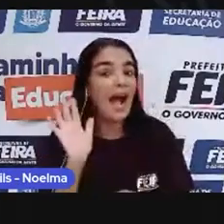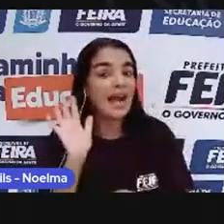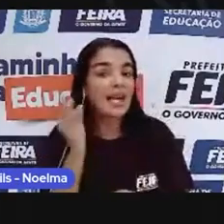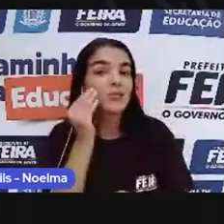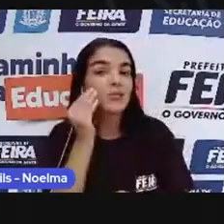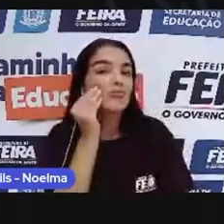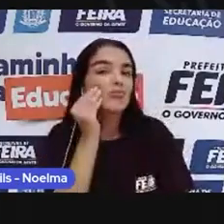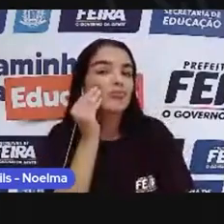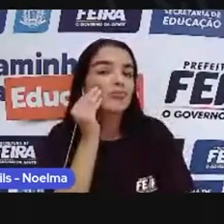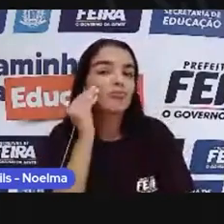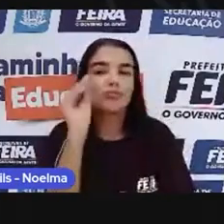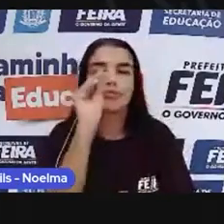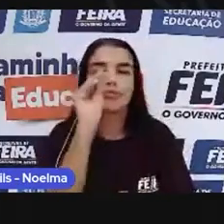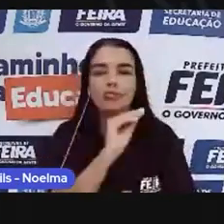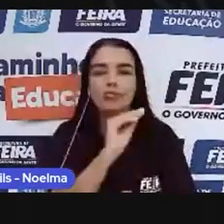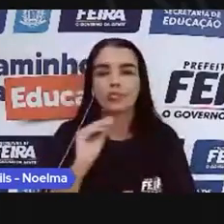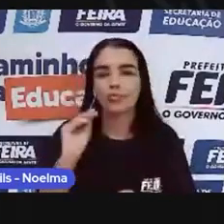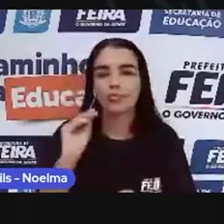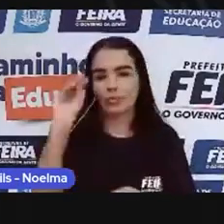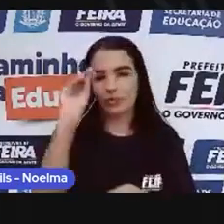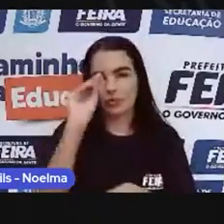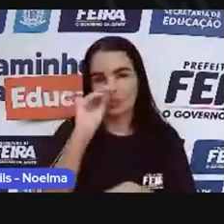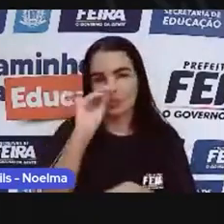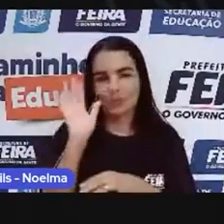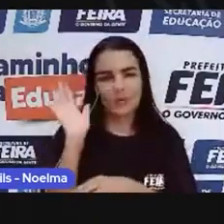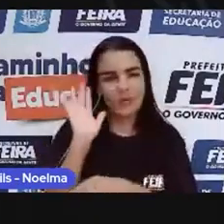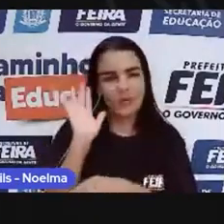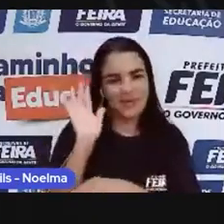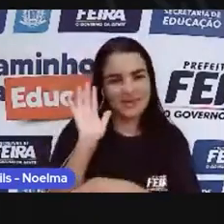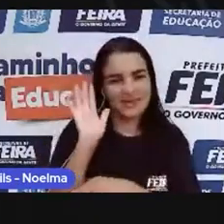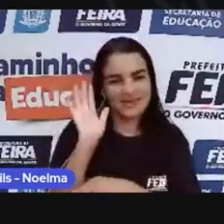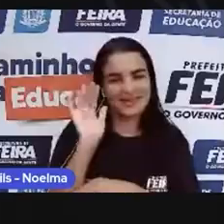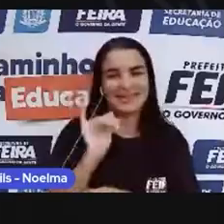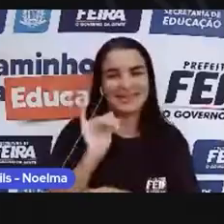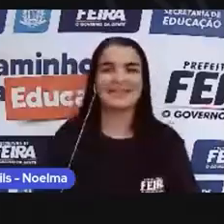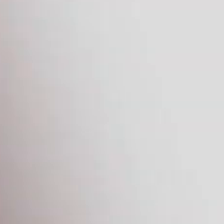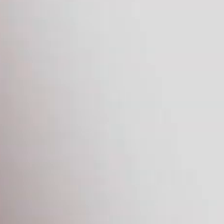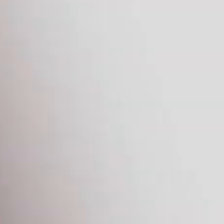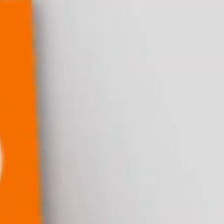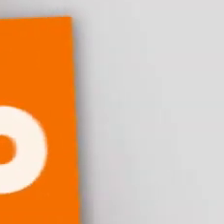Um beijo no coração de cada um de vocês e até a próxima aula.